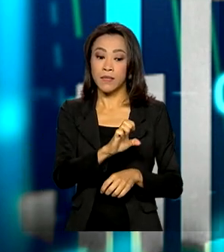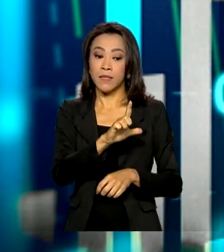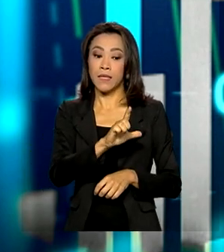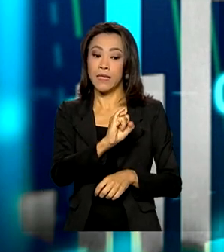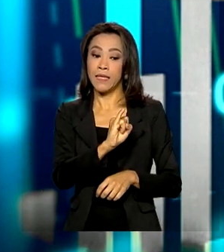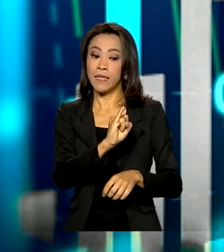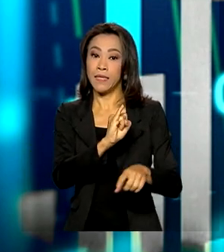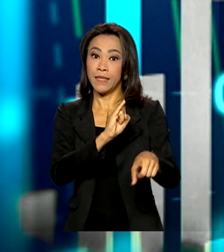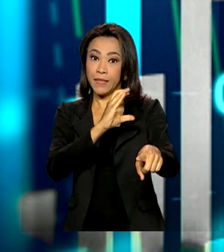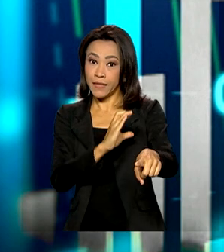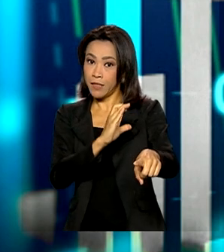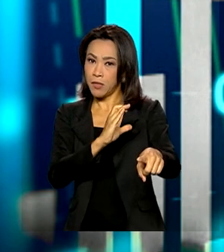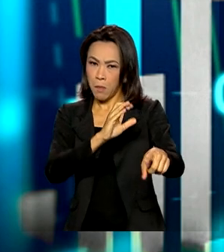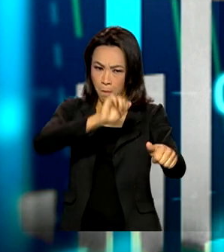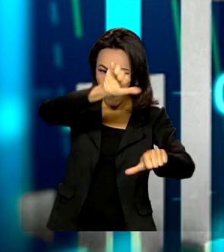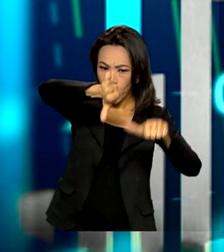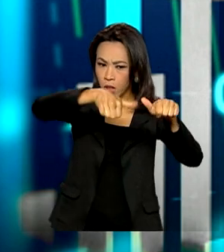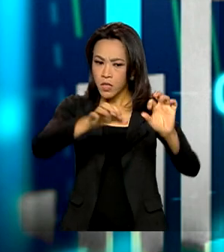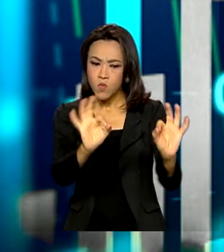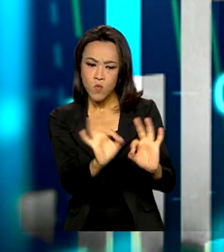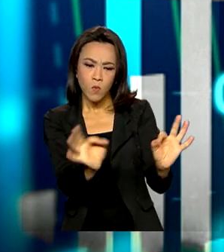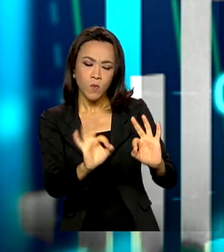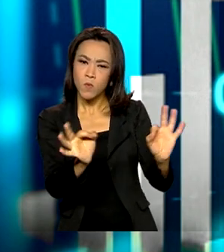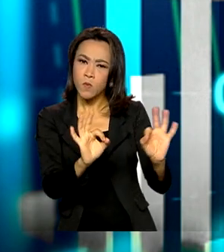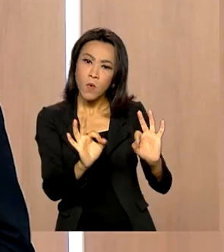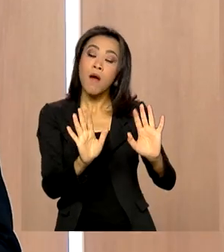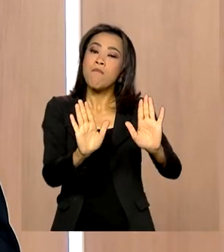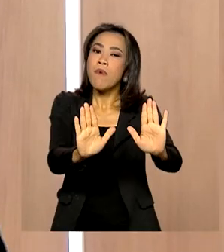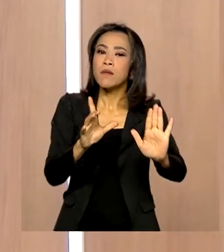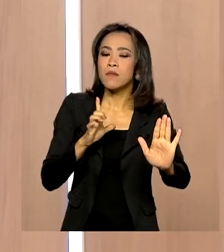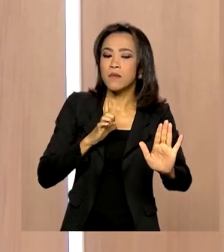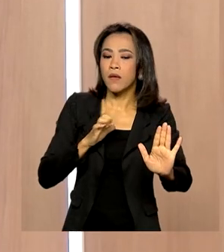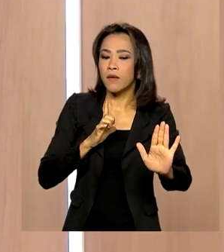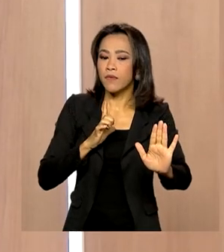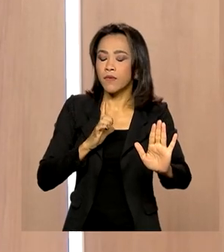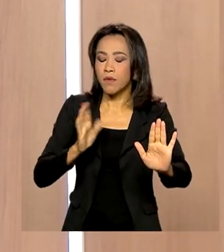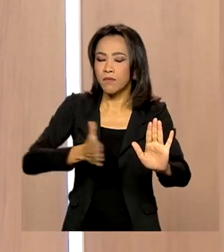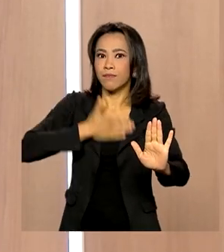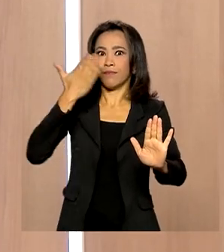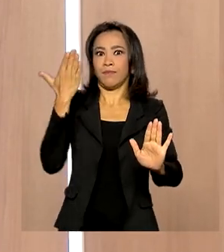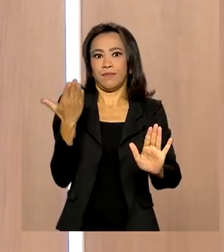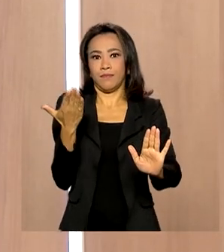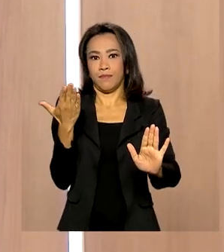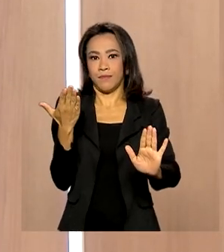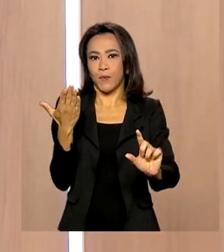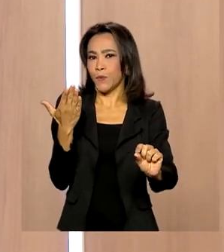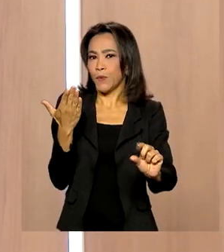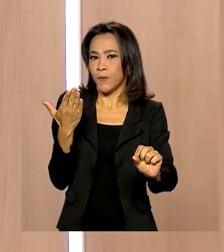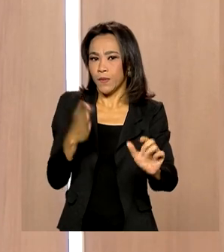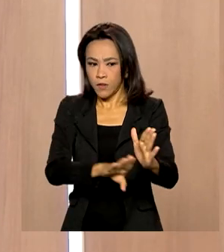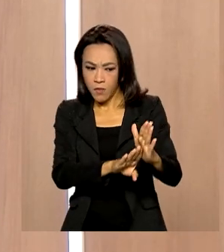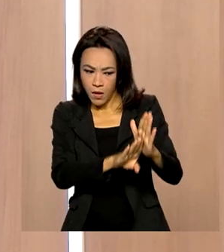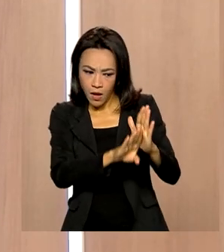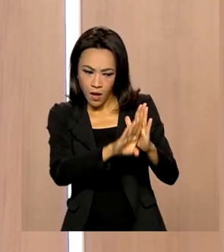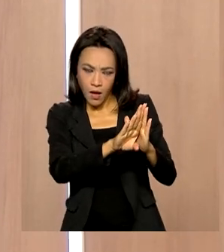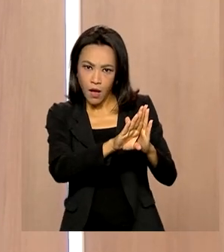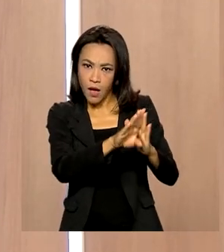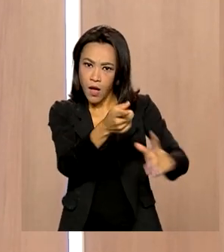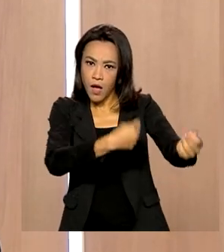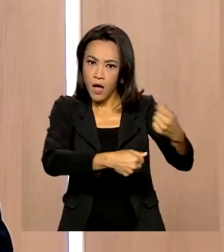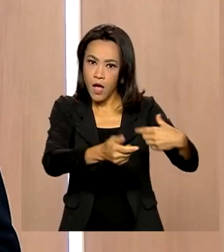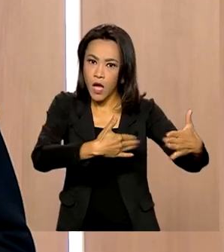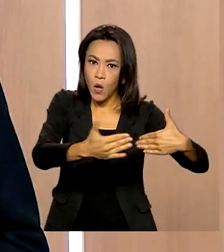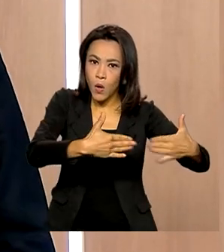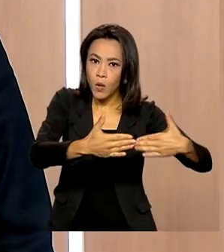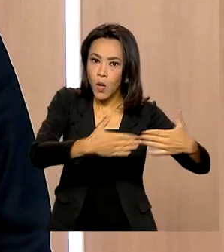assim como em relação ao dólar, mas houve uma surpresa em relação ao crescimento econômico de acordo com